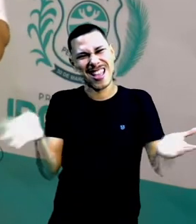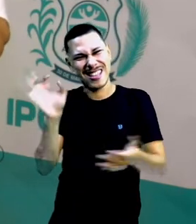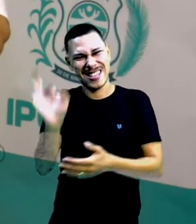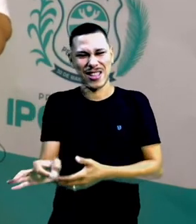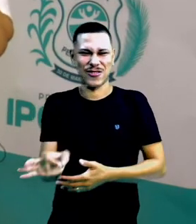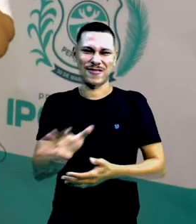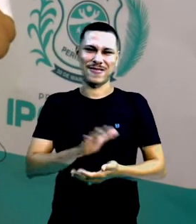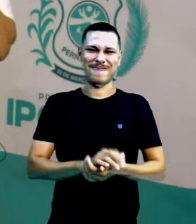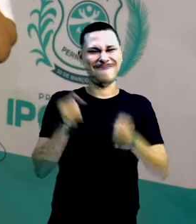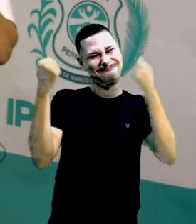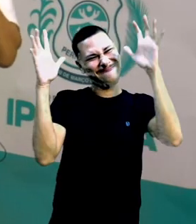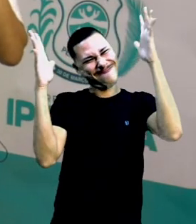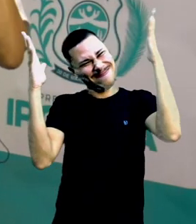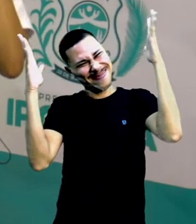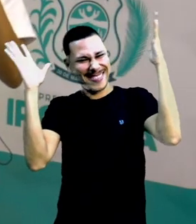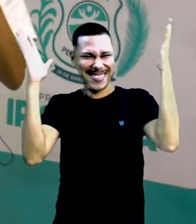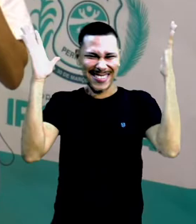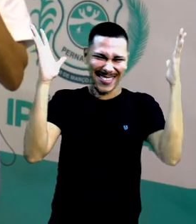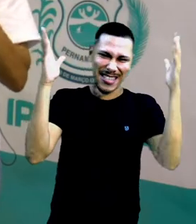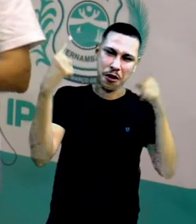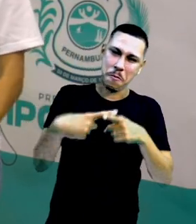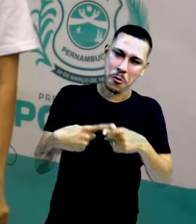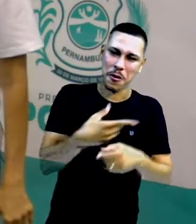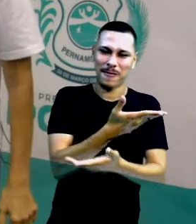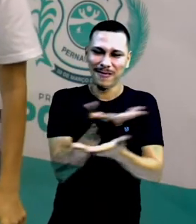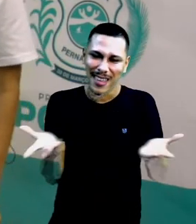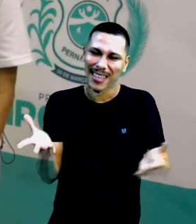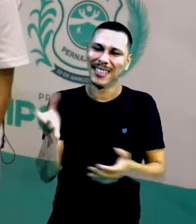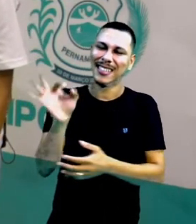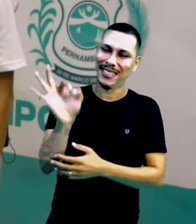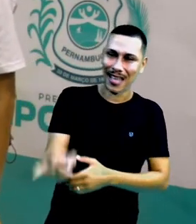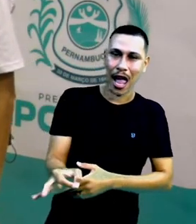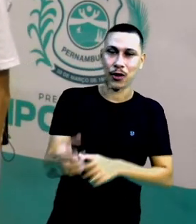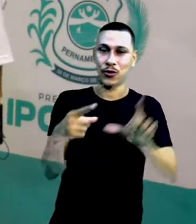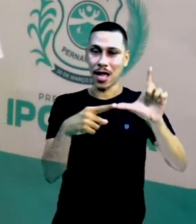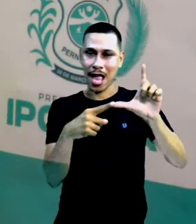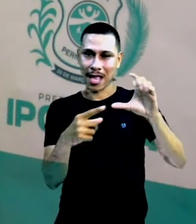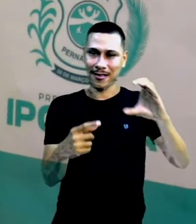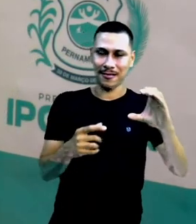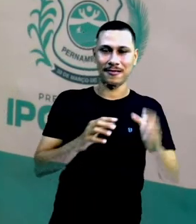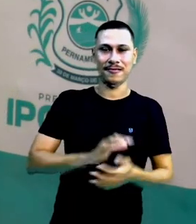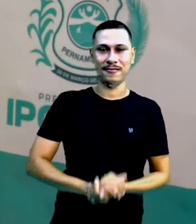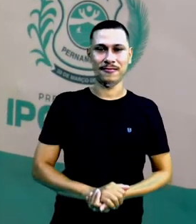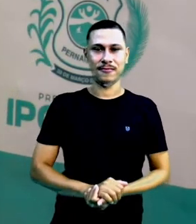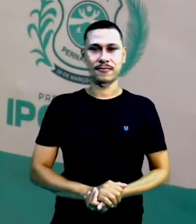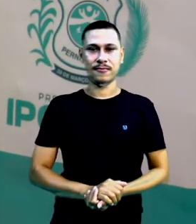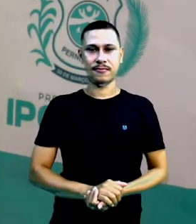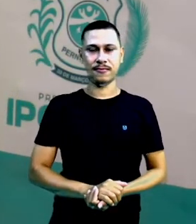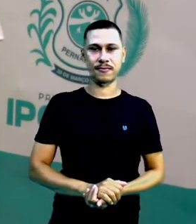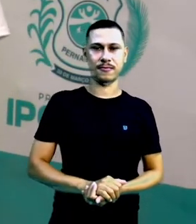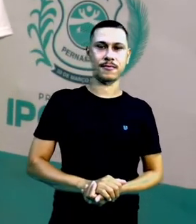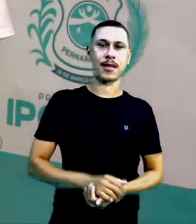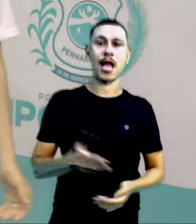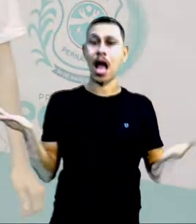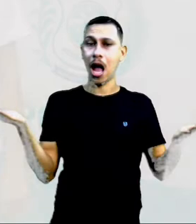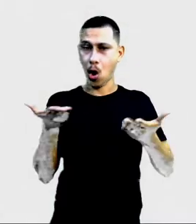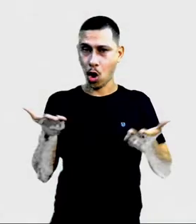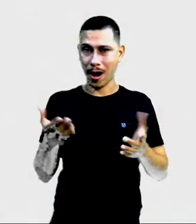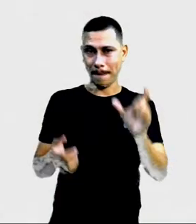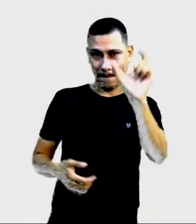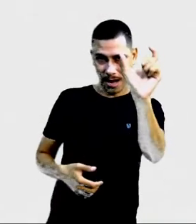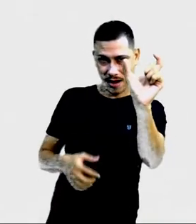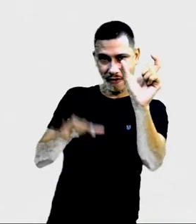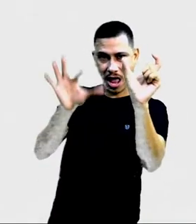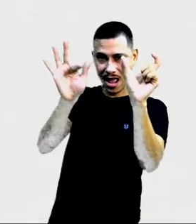palmas. Palmas, porque acertaram a letra C. Agora, vamos classificar a palavra formiga.